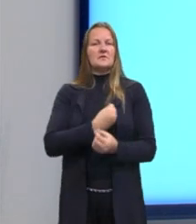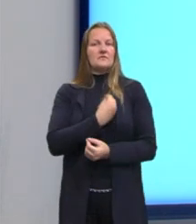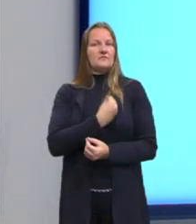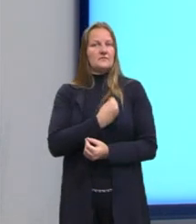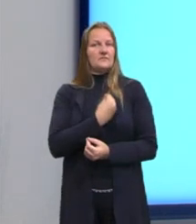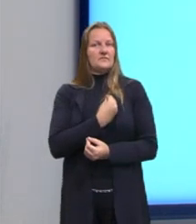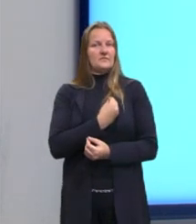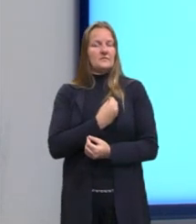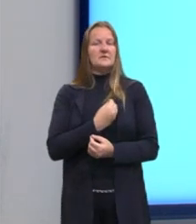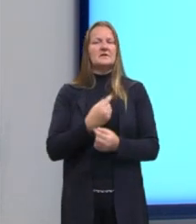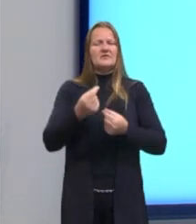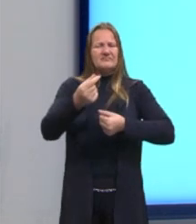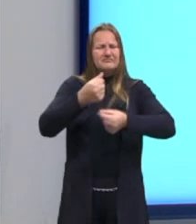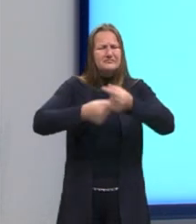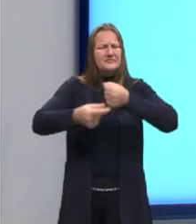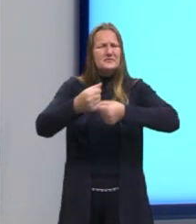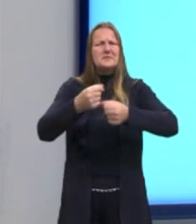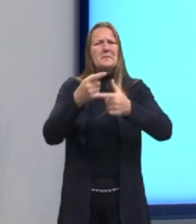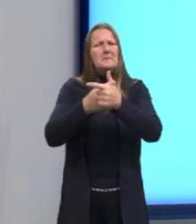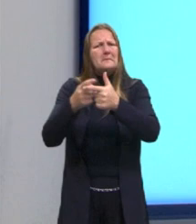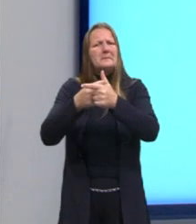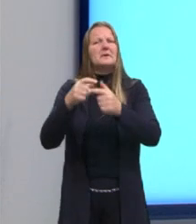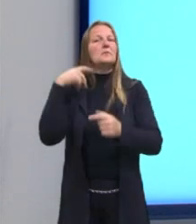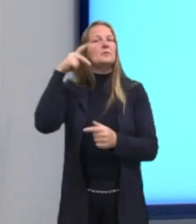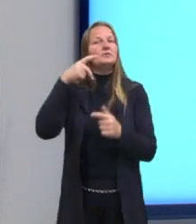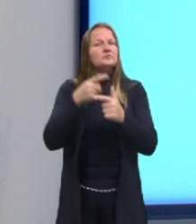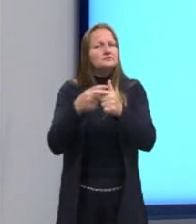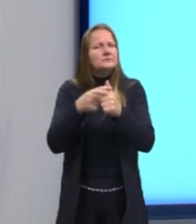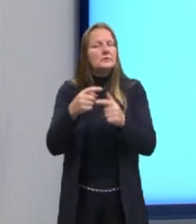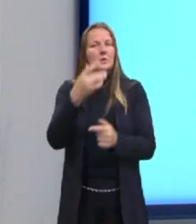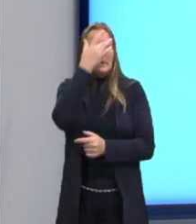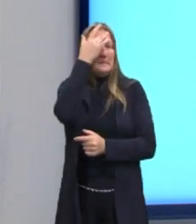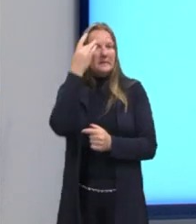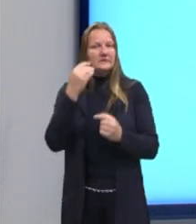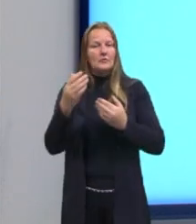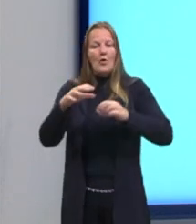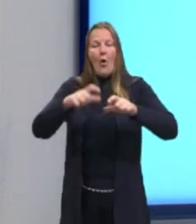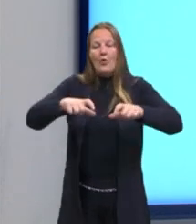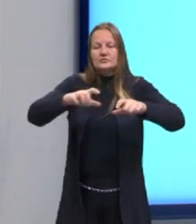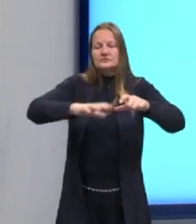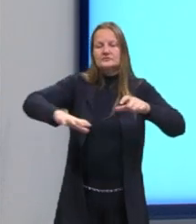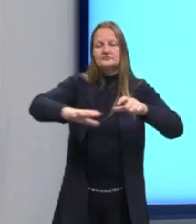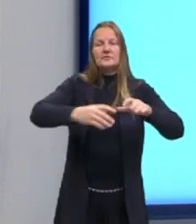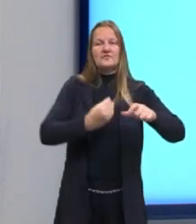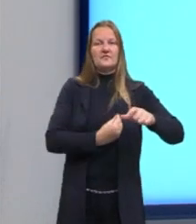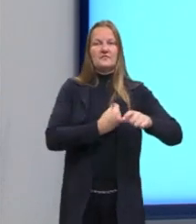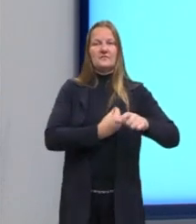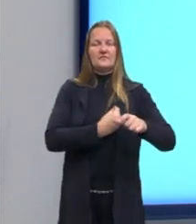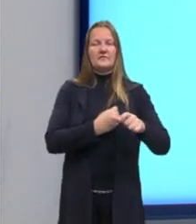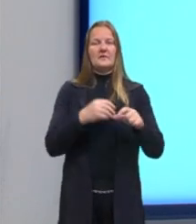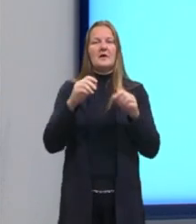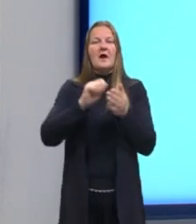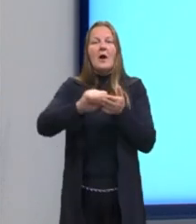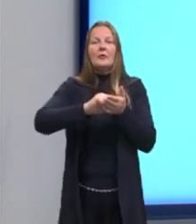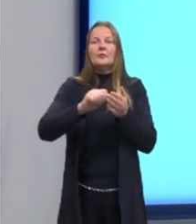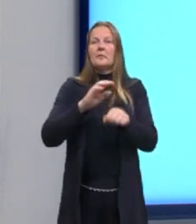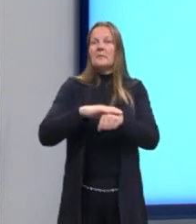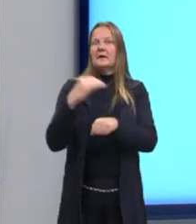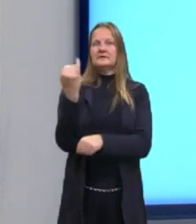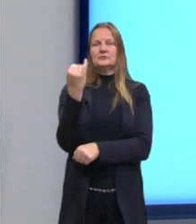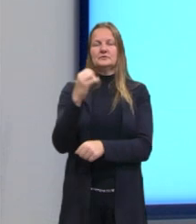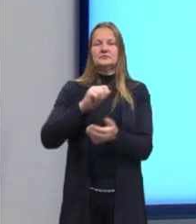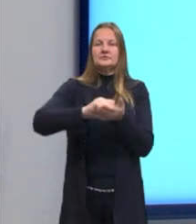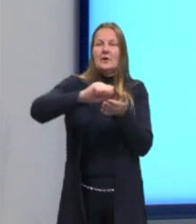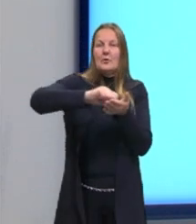econômico, de problema político. Então, o homem e o meio em que ele vive. E o principal autor que a gente tem, que